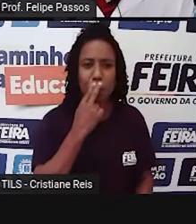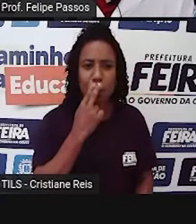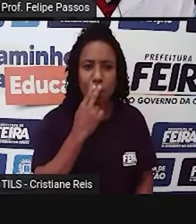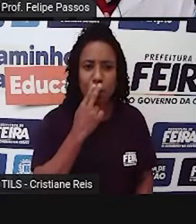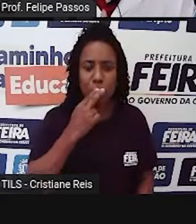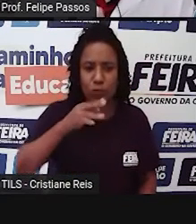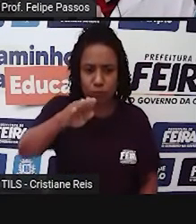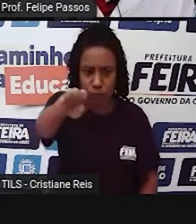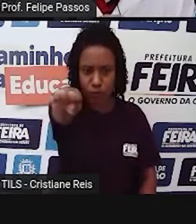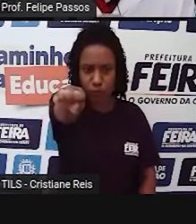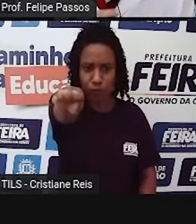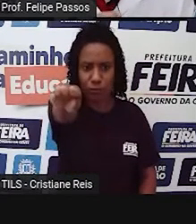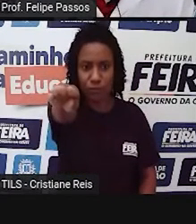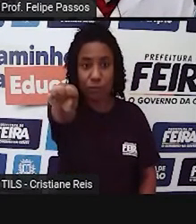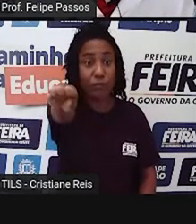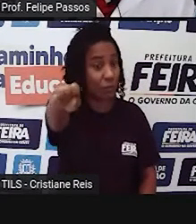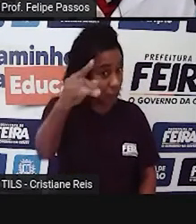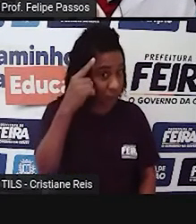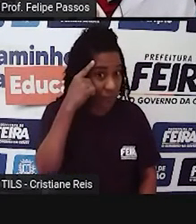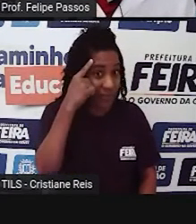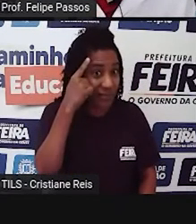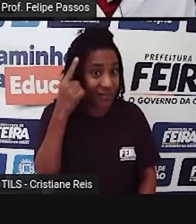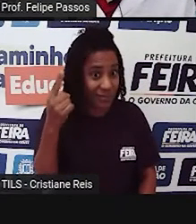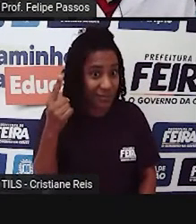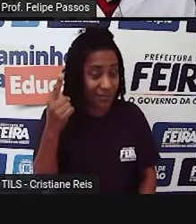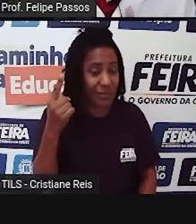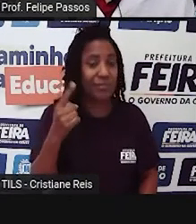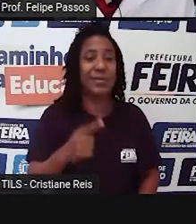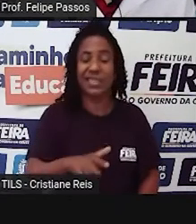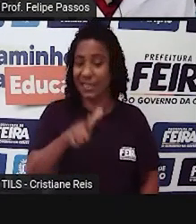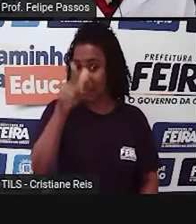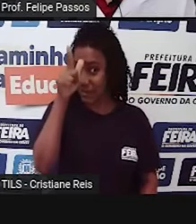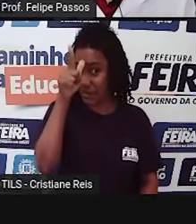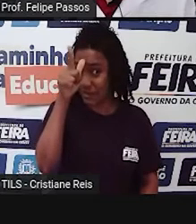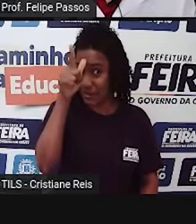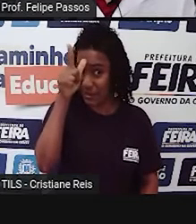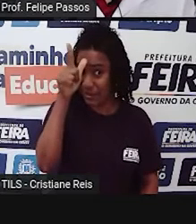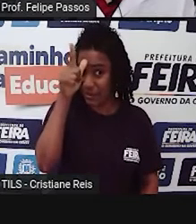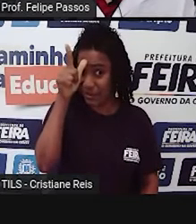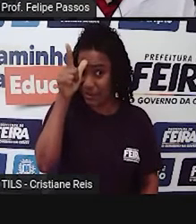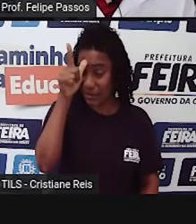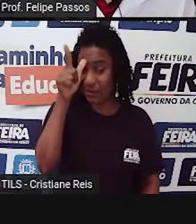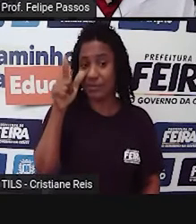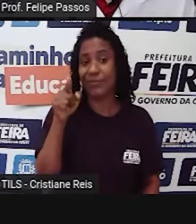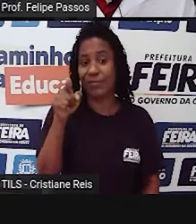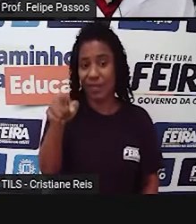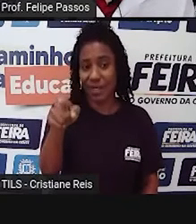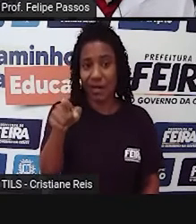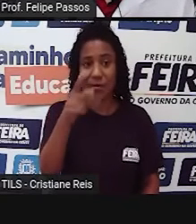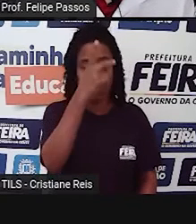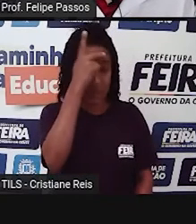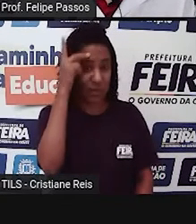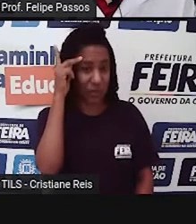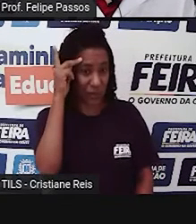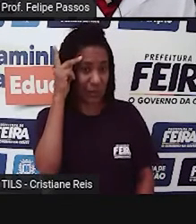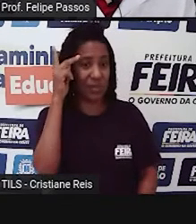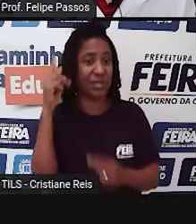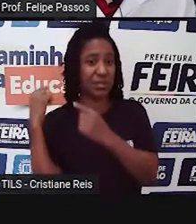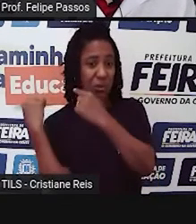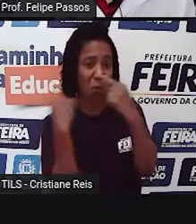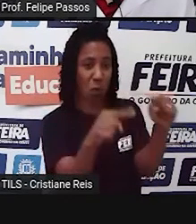nazista? Era um regime que atacava pessoas que eles não consideravam pessoas dignas.